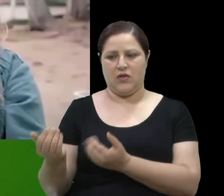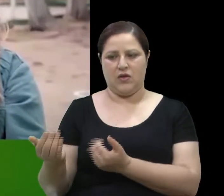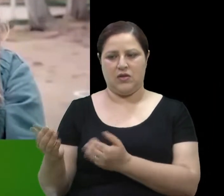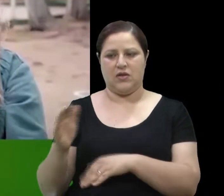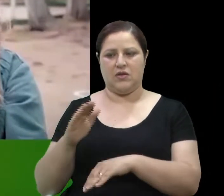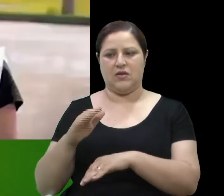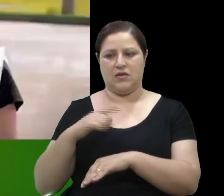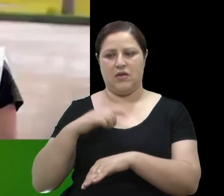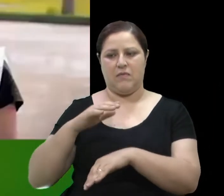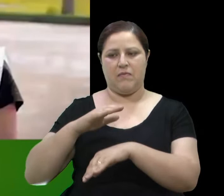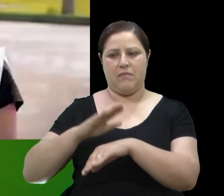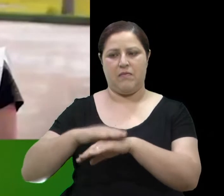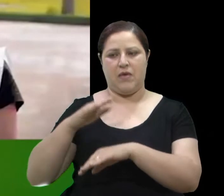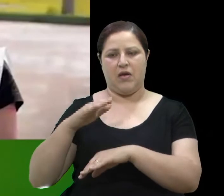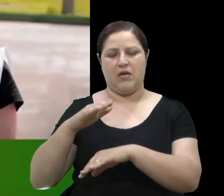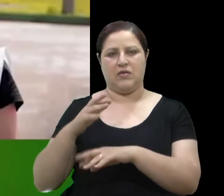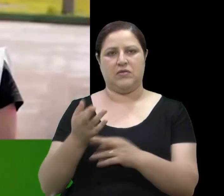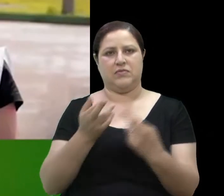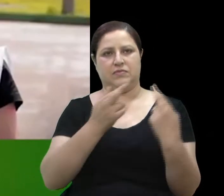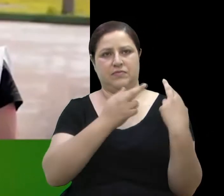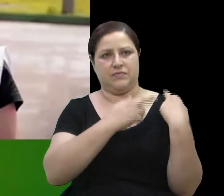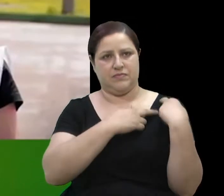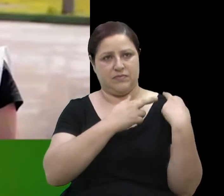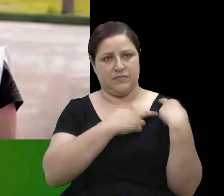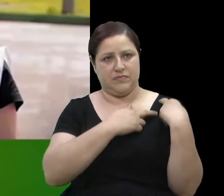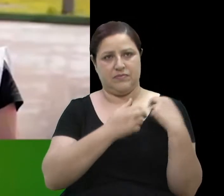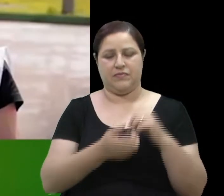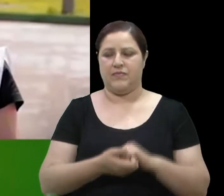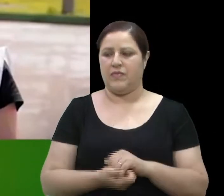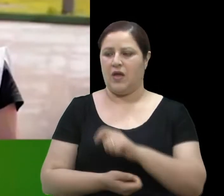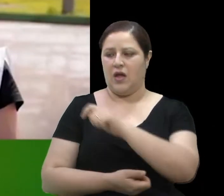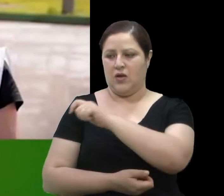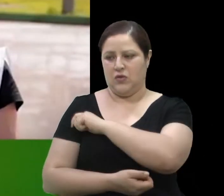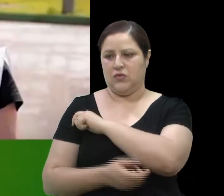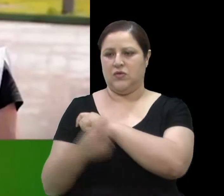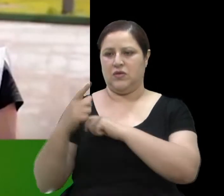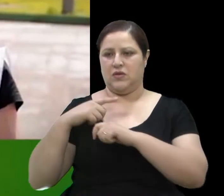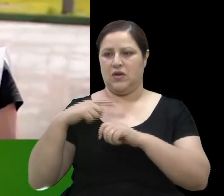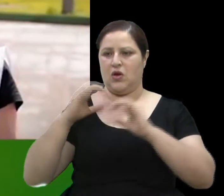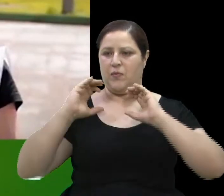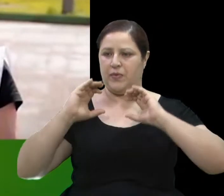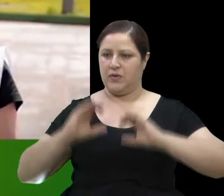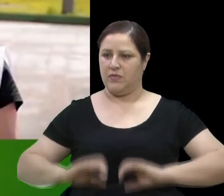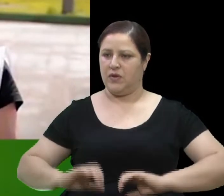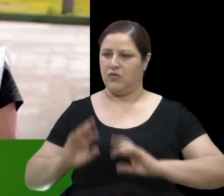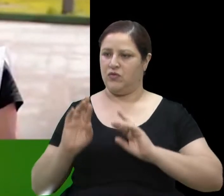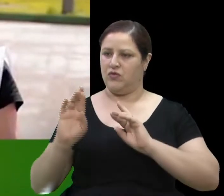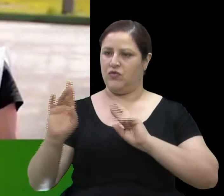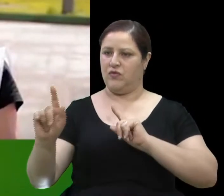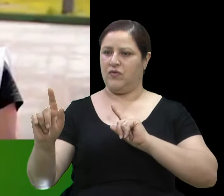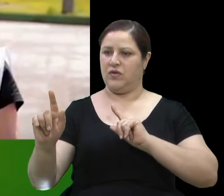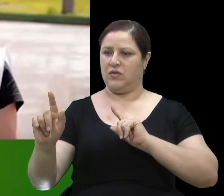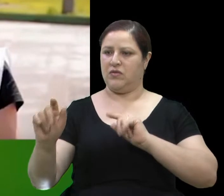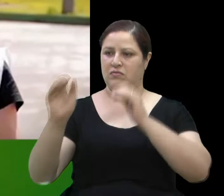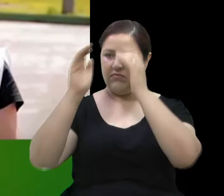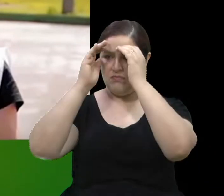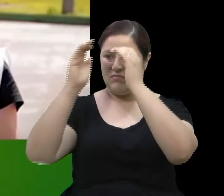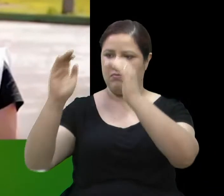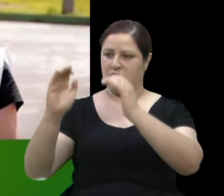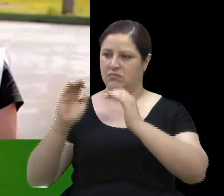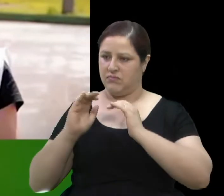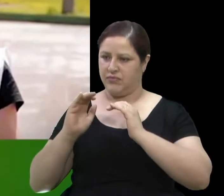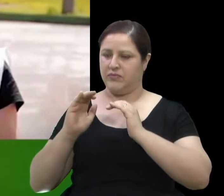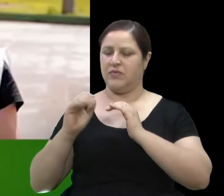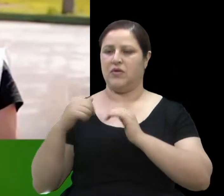comprometido. Os alunos têm uma postura diferente diante de nós. Eles nos respeitam mais, eles nos ouvem